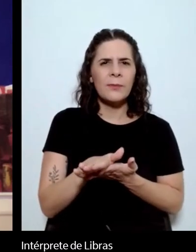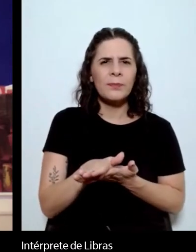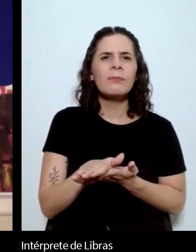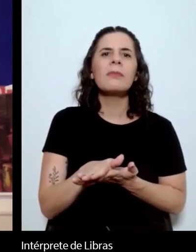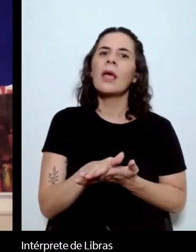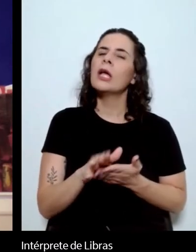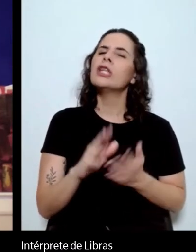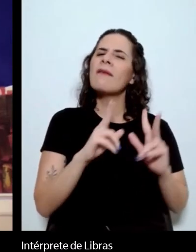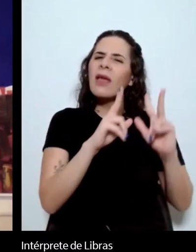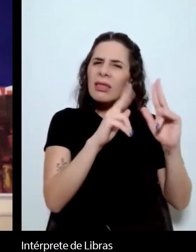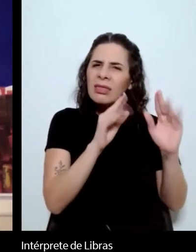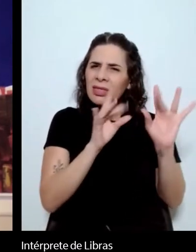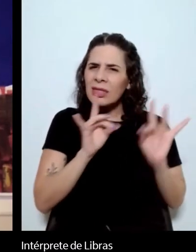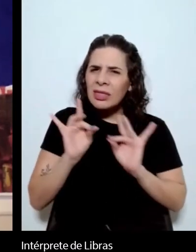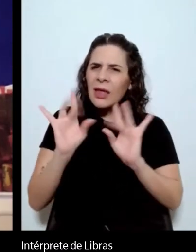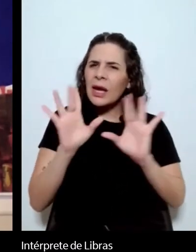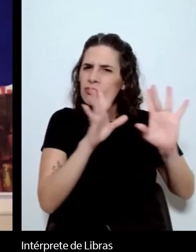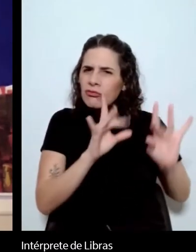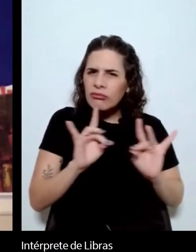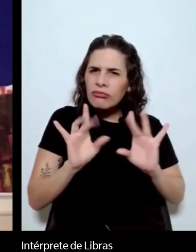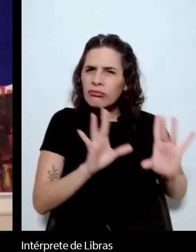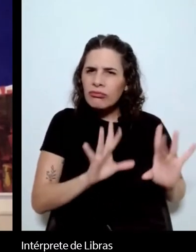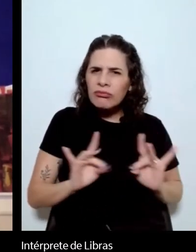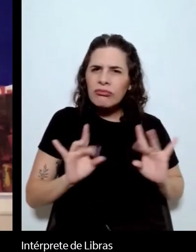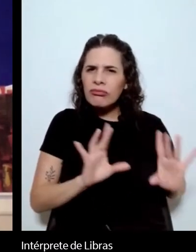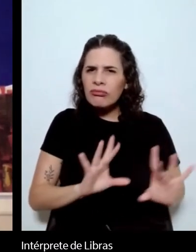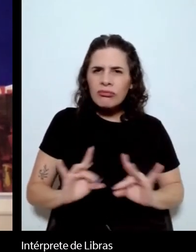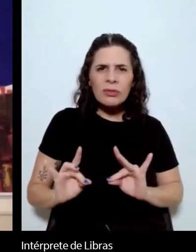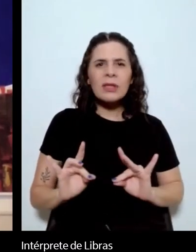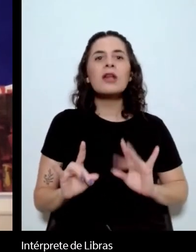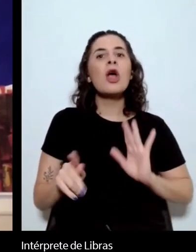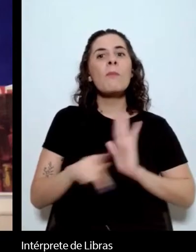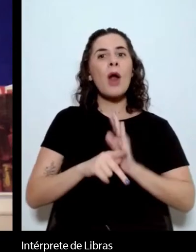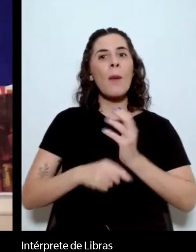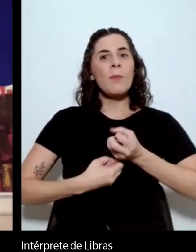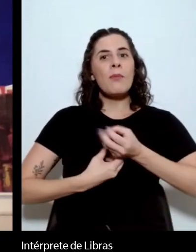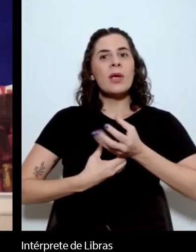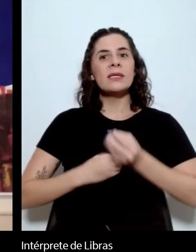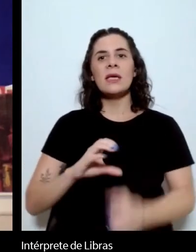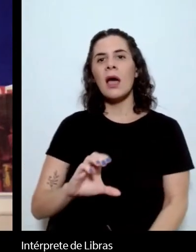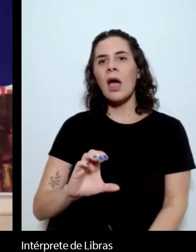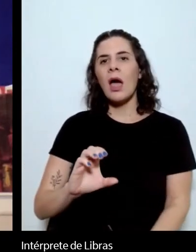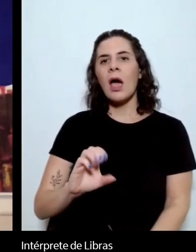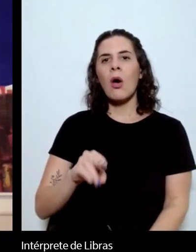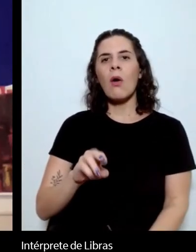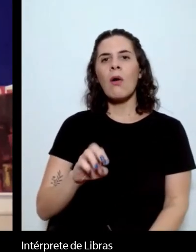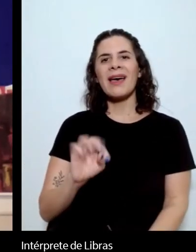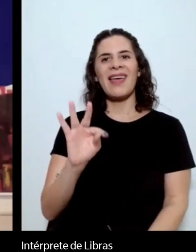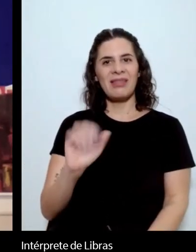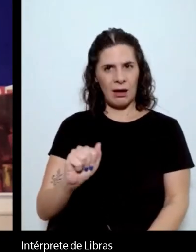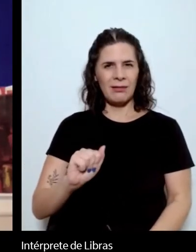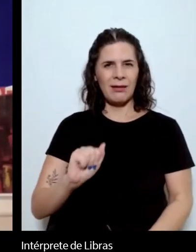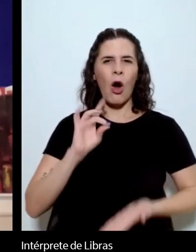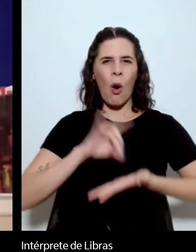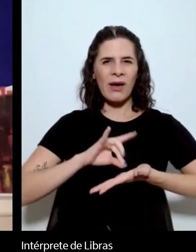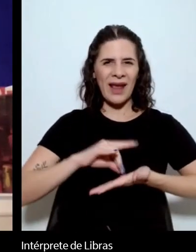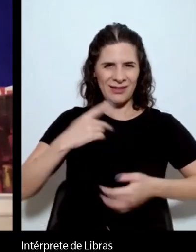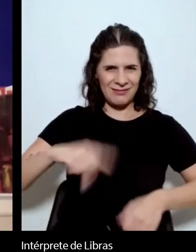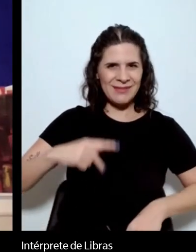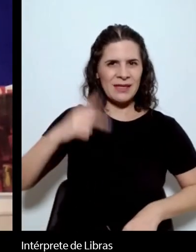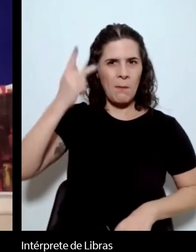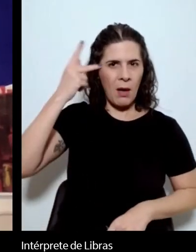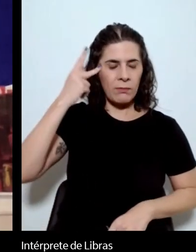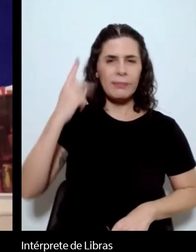também resgatados pelos pontos concretos de São Paulo. Então, já há uma certa história, uma